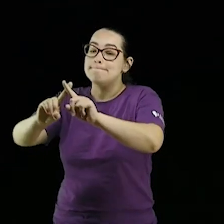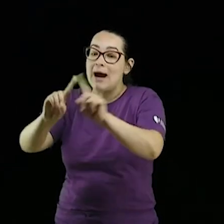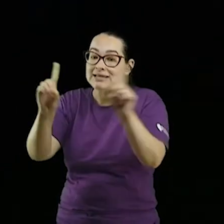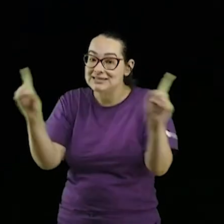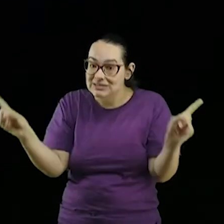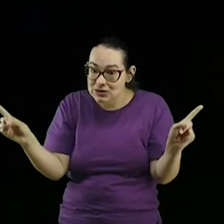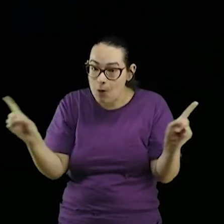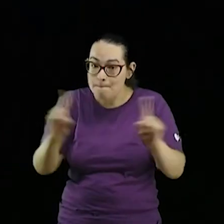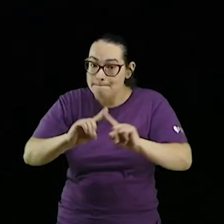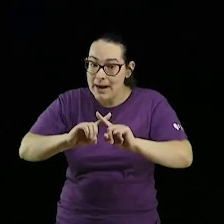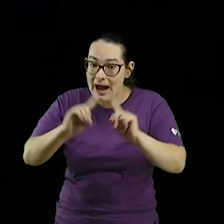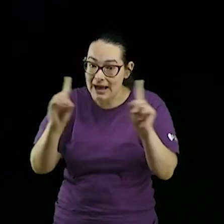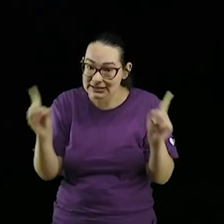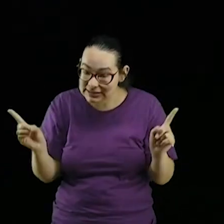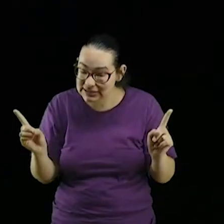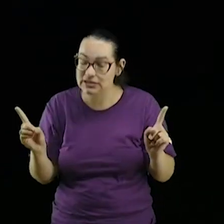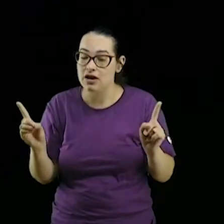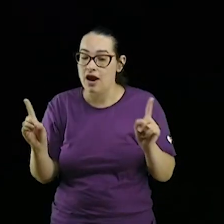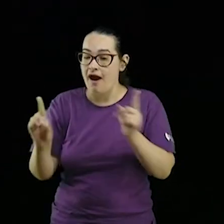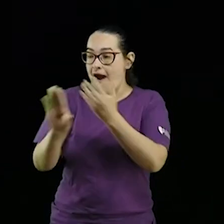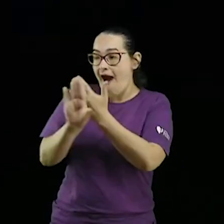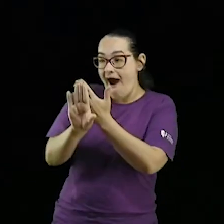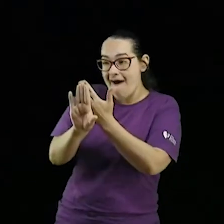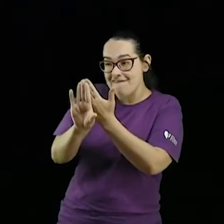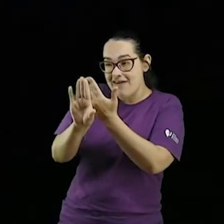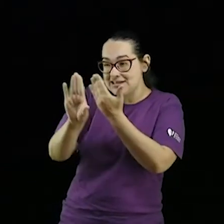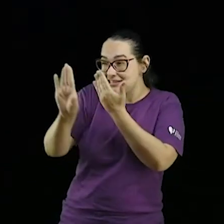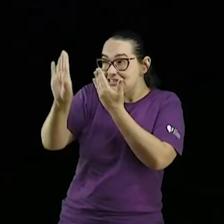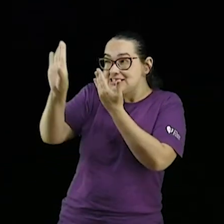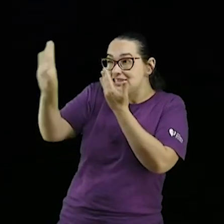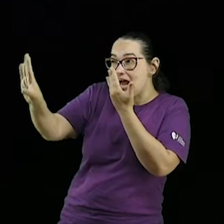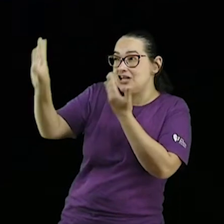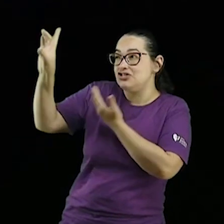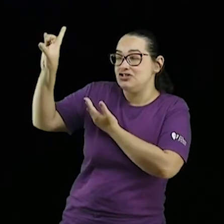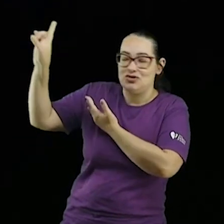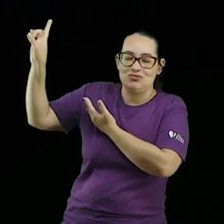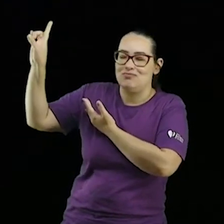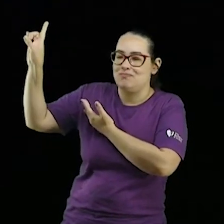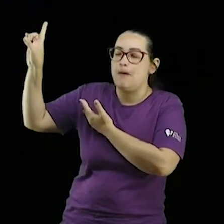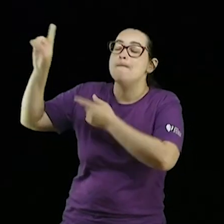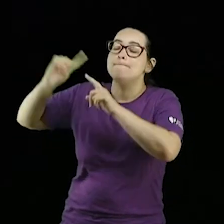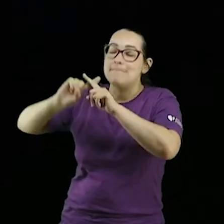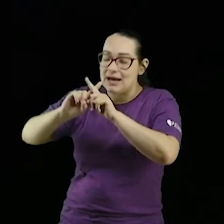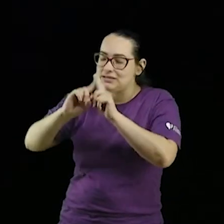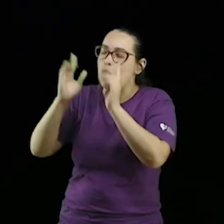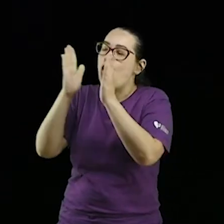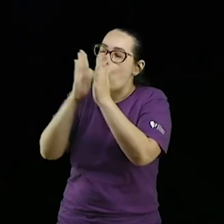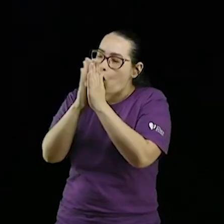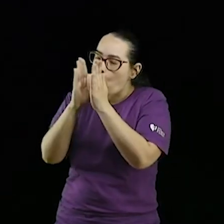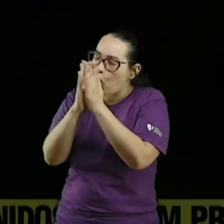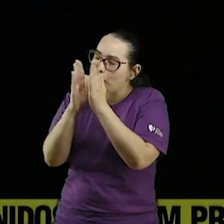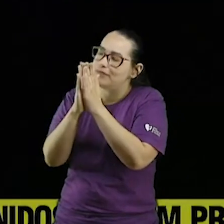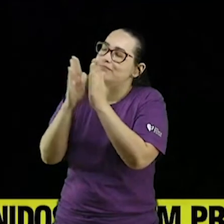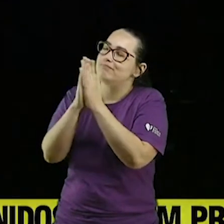mas não se afastem muito e orem por mim também